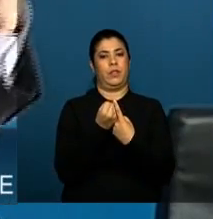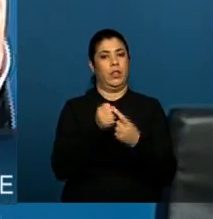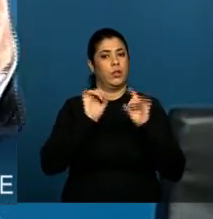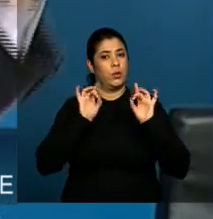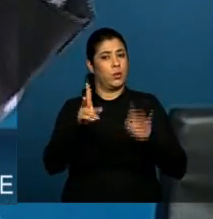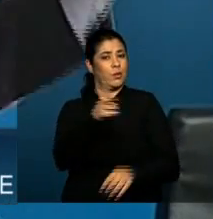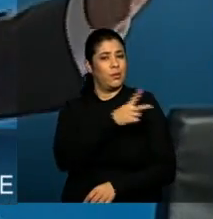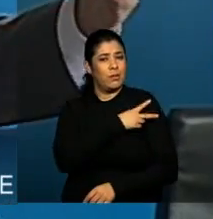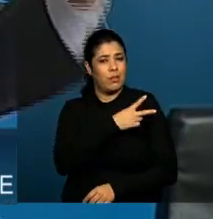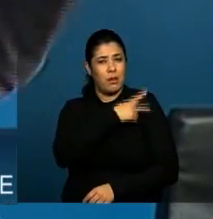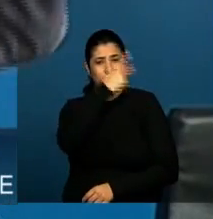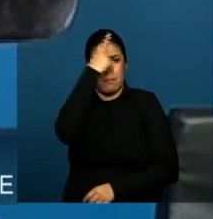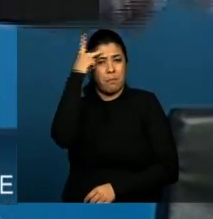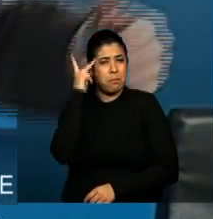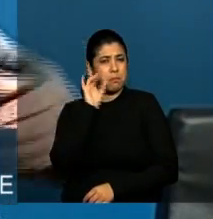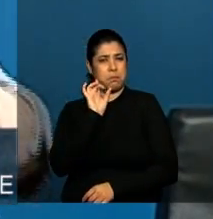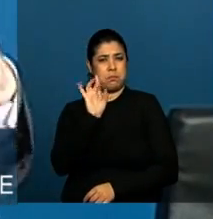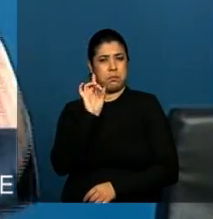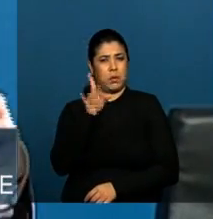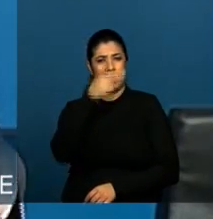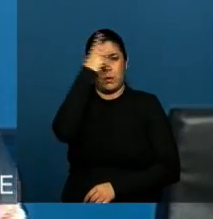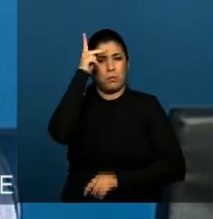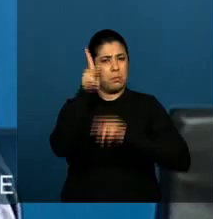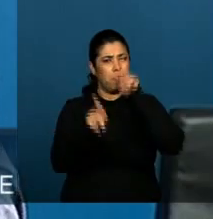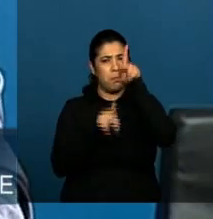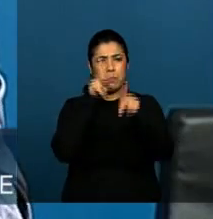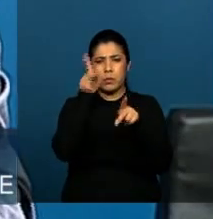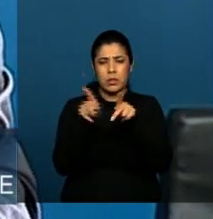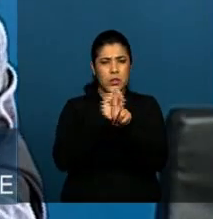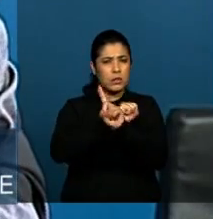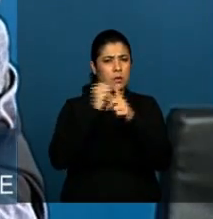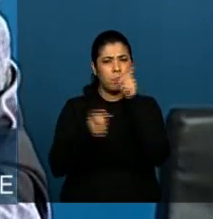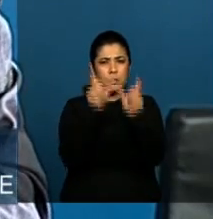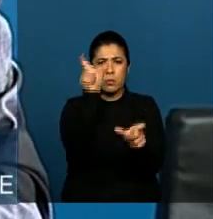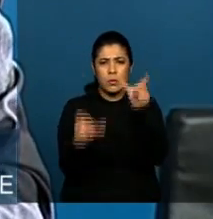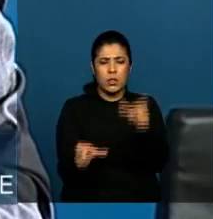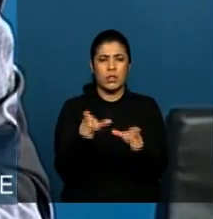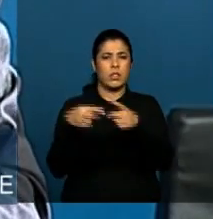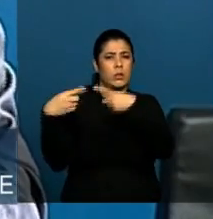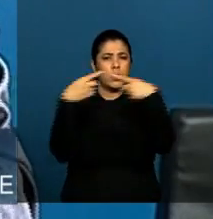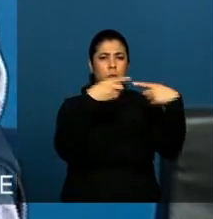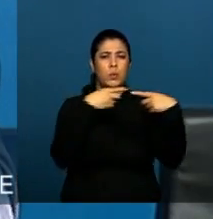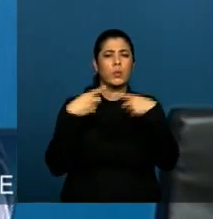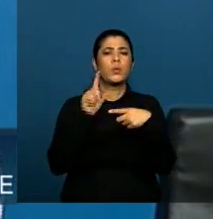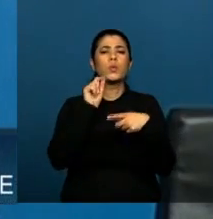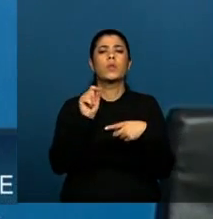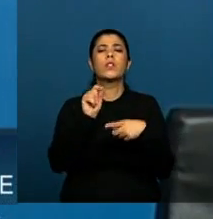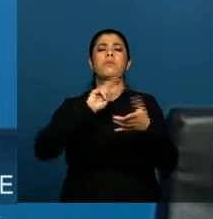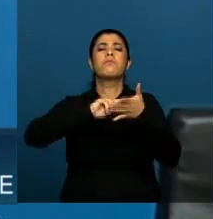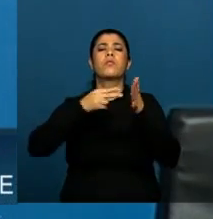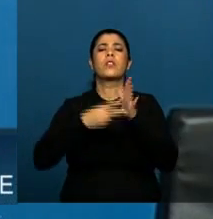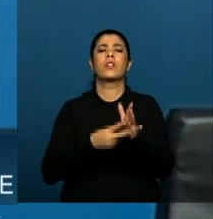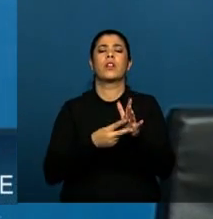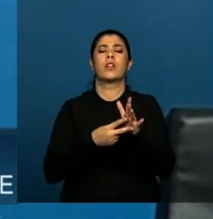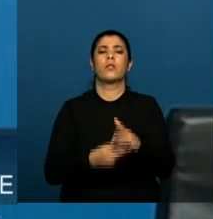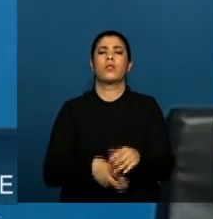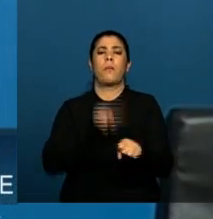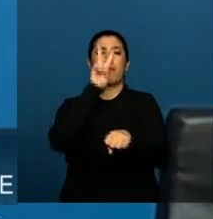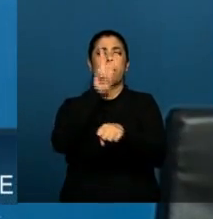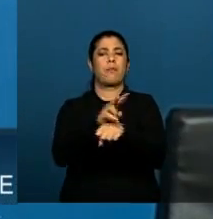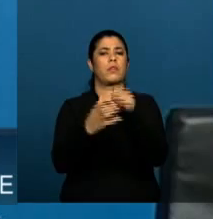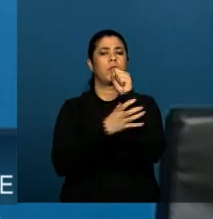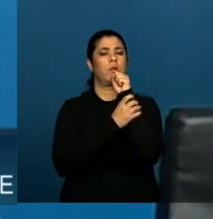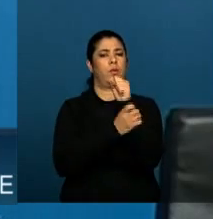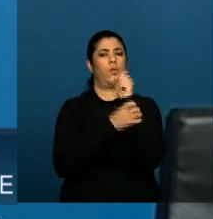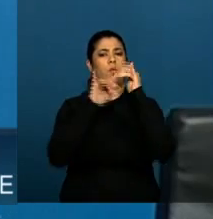quando técnicos, especialistas, cidadãos, todos debaterem o que deve ser essa proteção efetivamente desses dados.